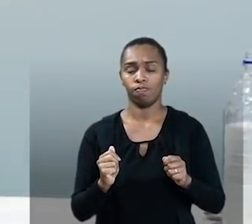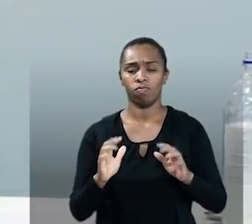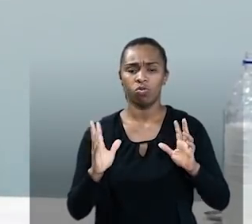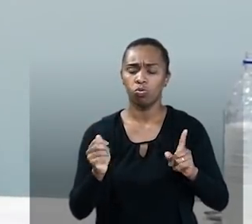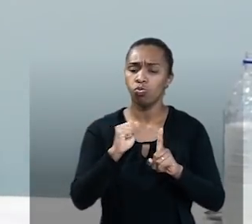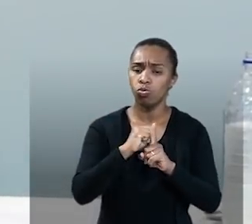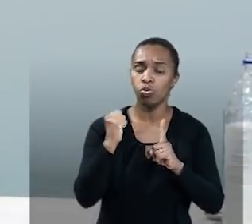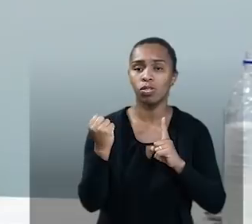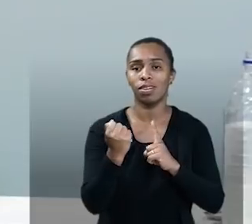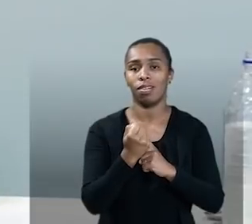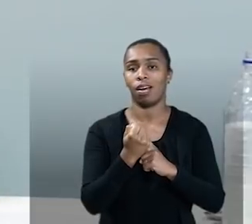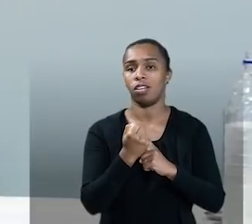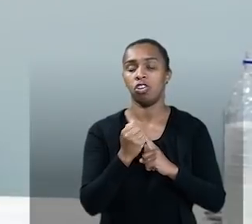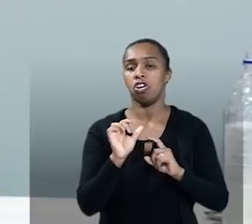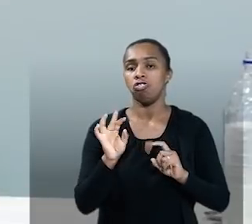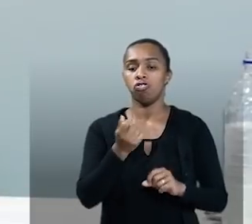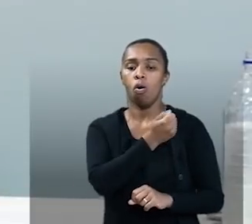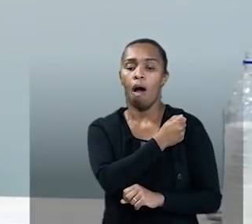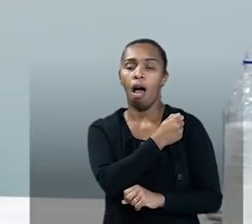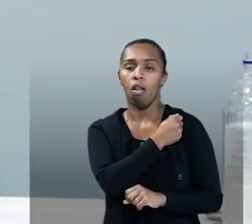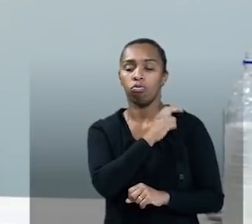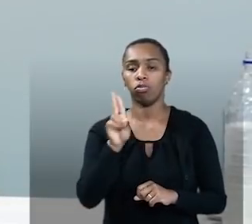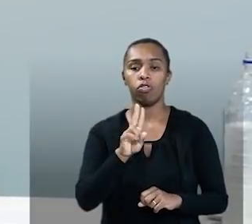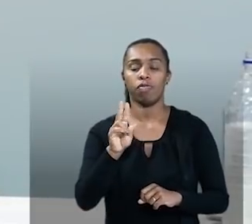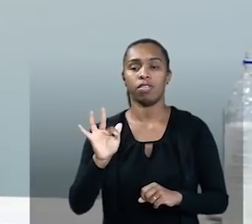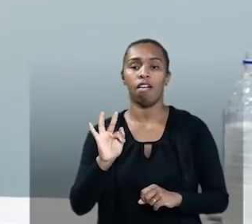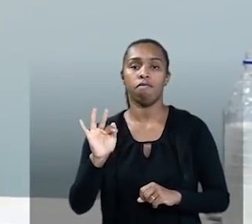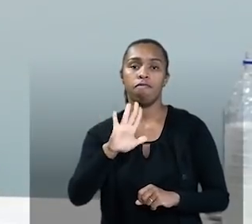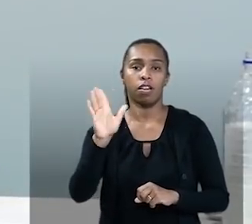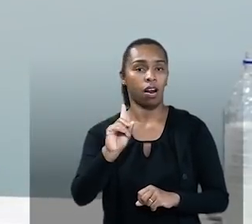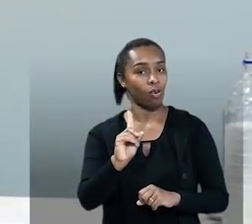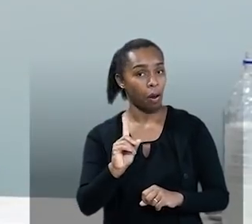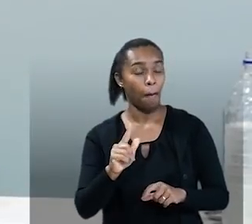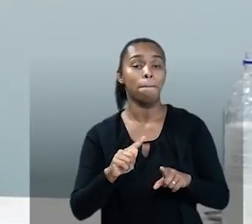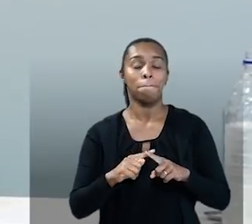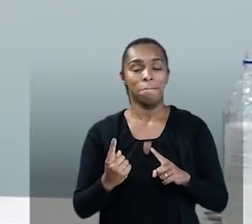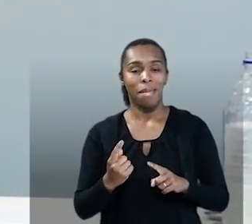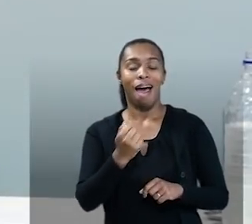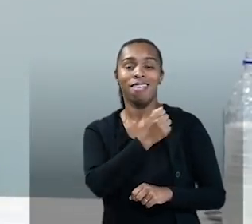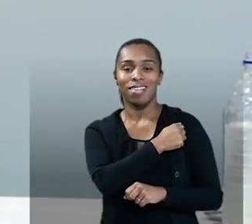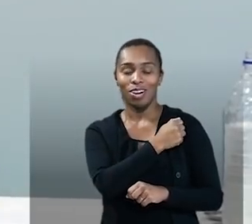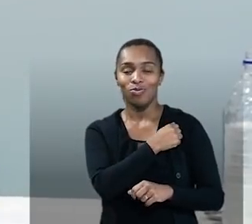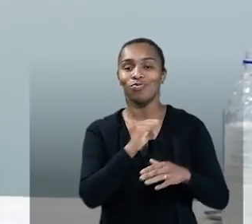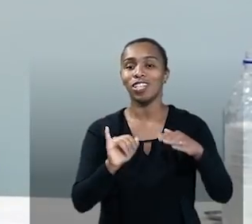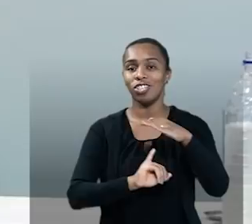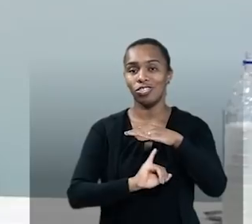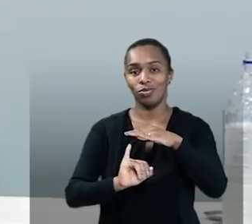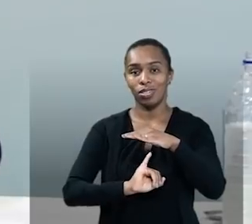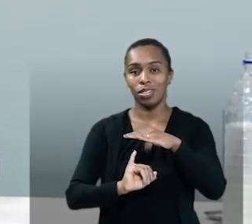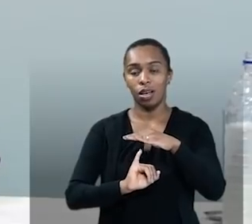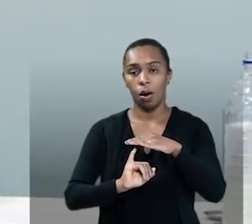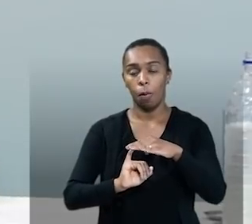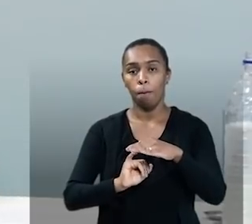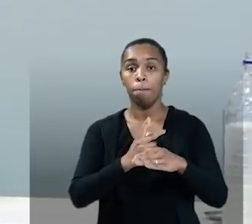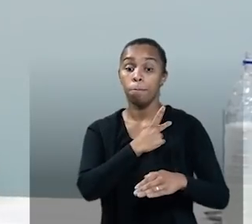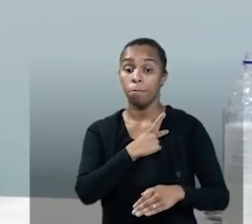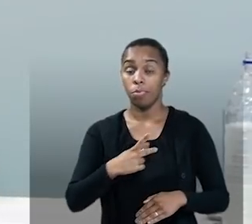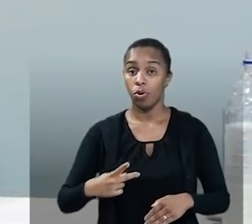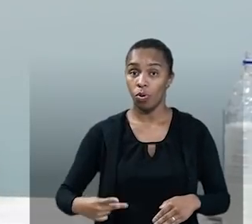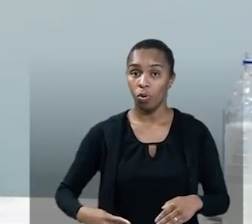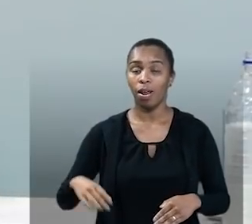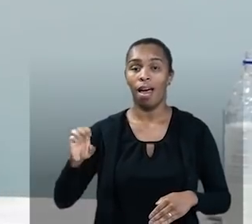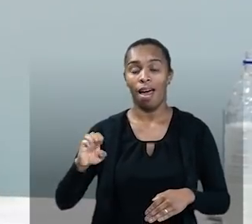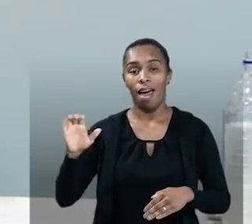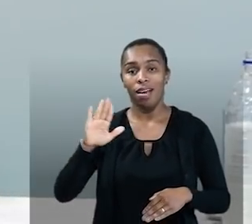toda a sociedade em geral, não só para os alunos das universidades federais, mas também para os alunos das instituições públicas, estaduais e